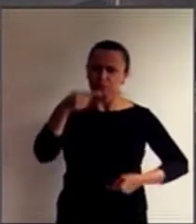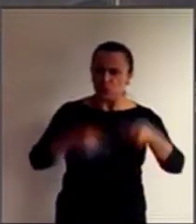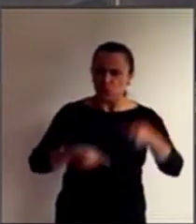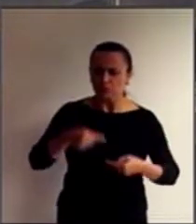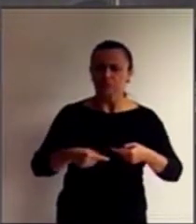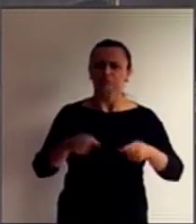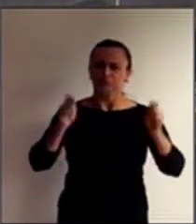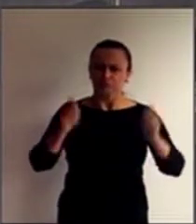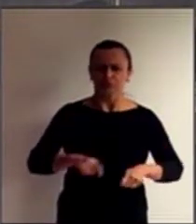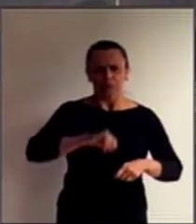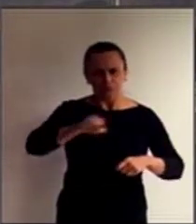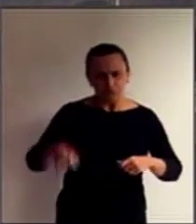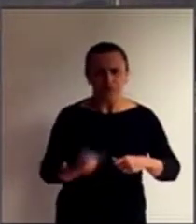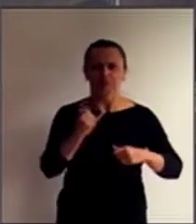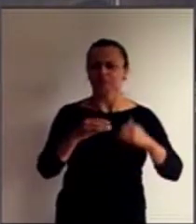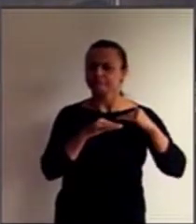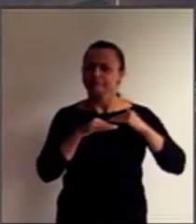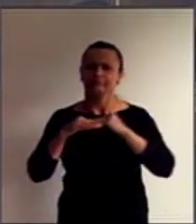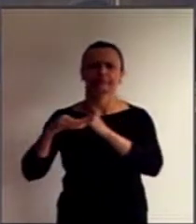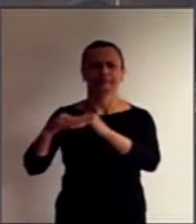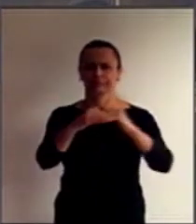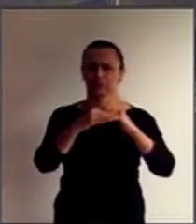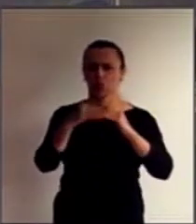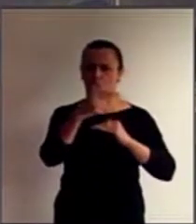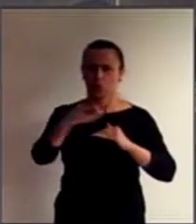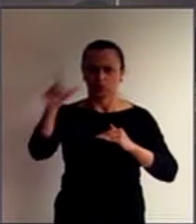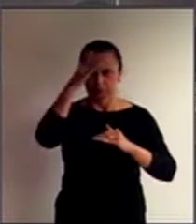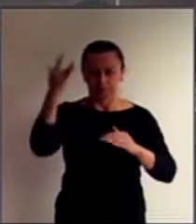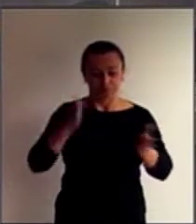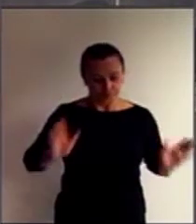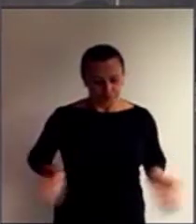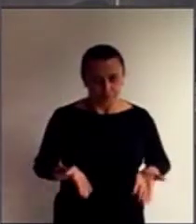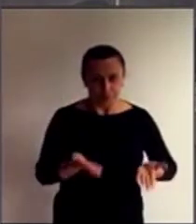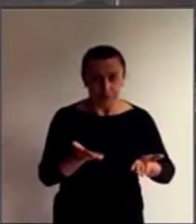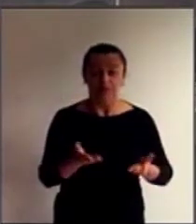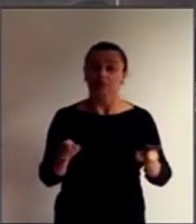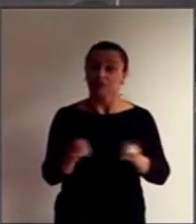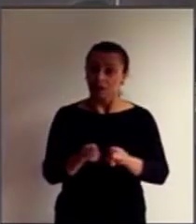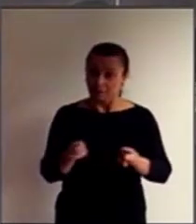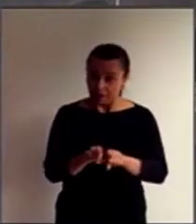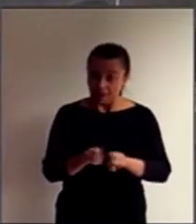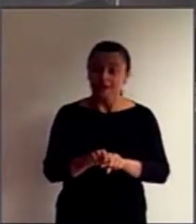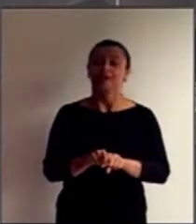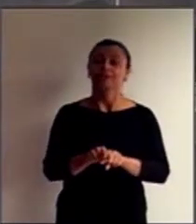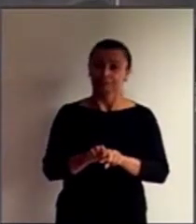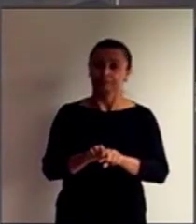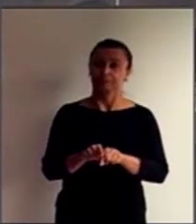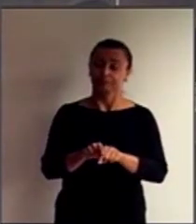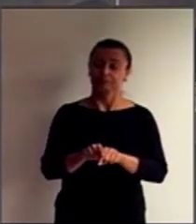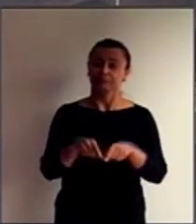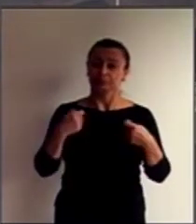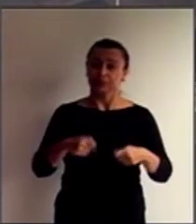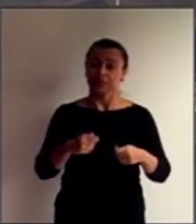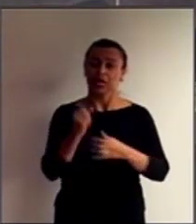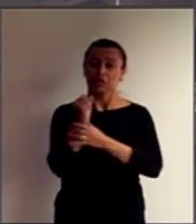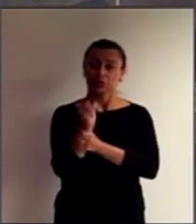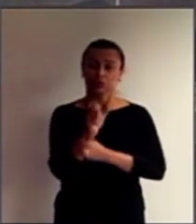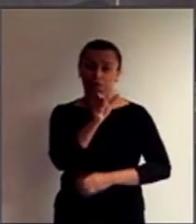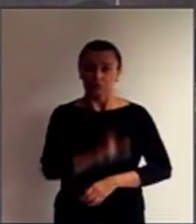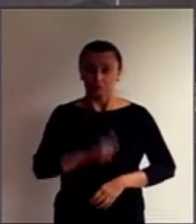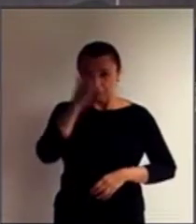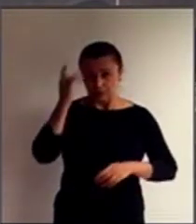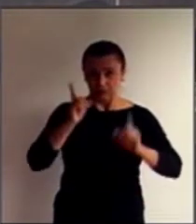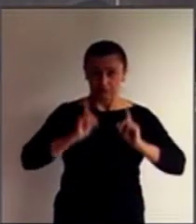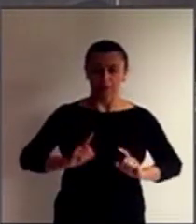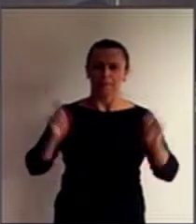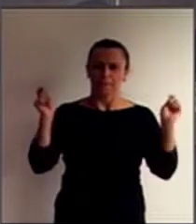exercê-los em condições de igualdade com as demais pessoas e deverão assegurar que as pessoas com deficiência possam